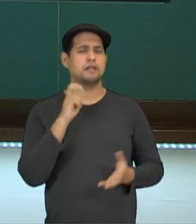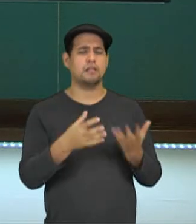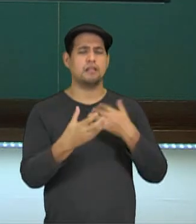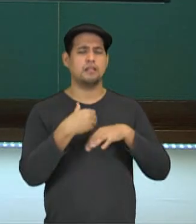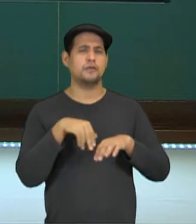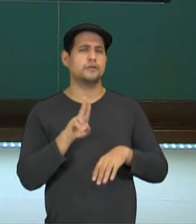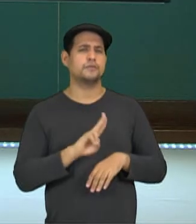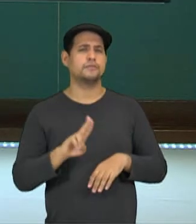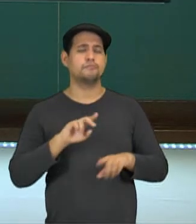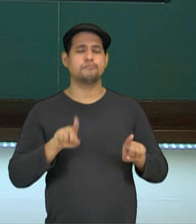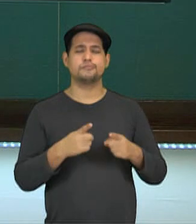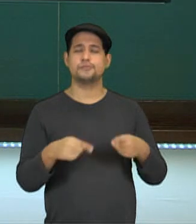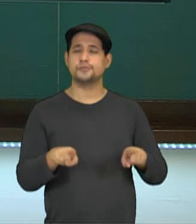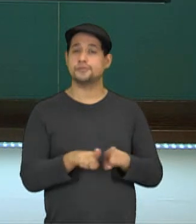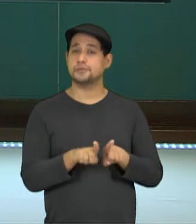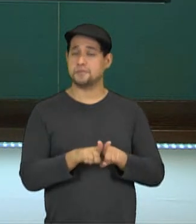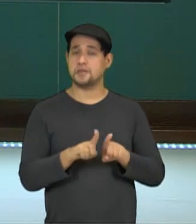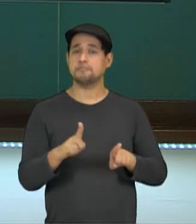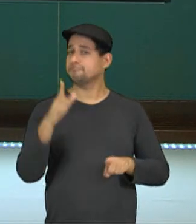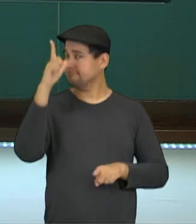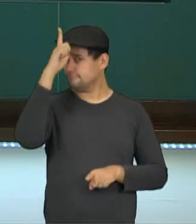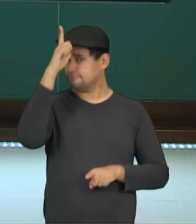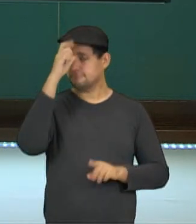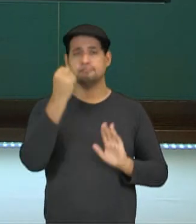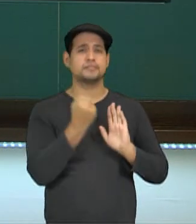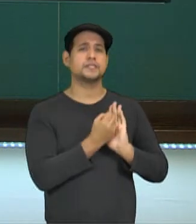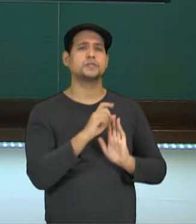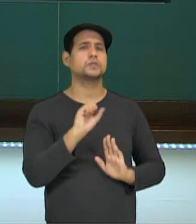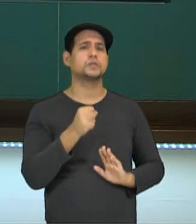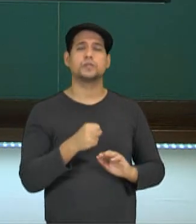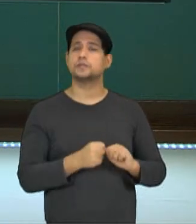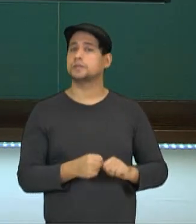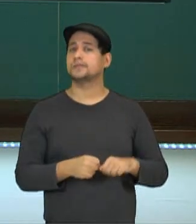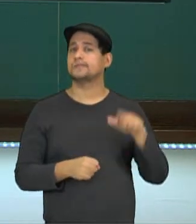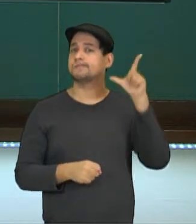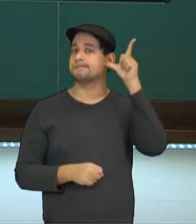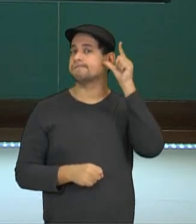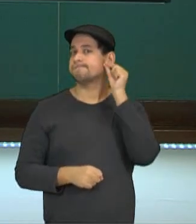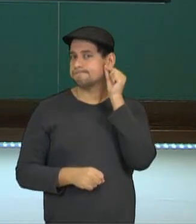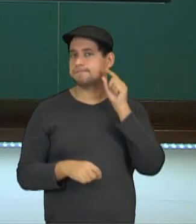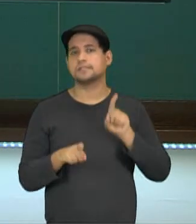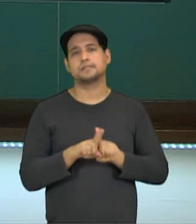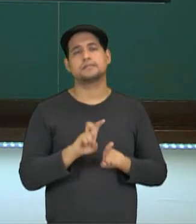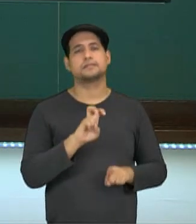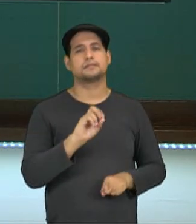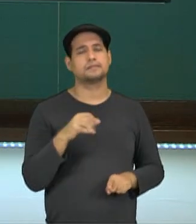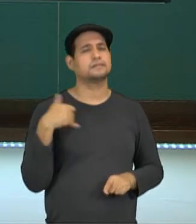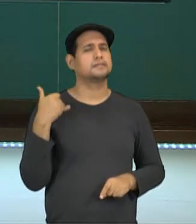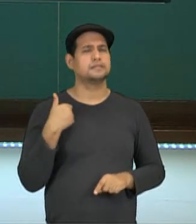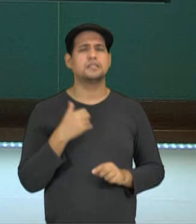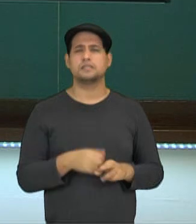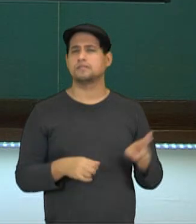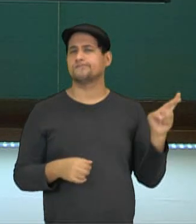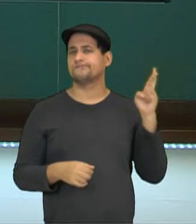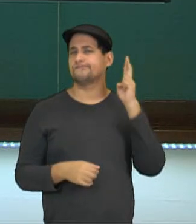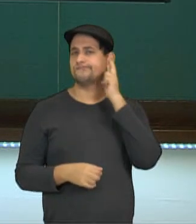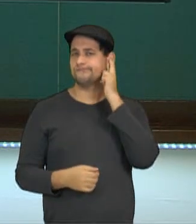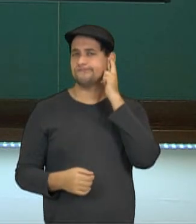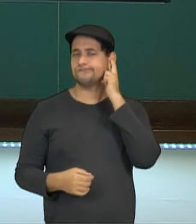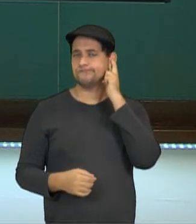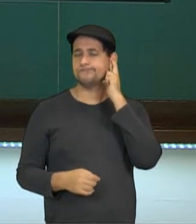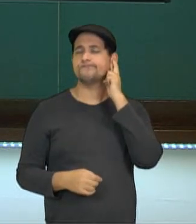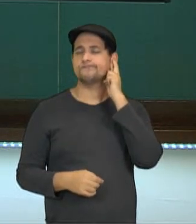Esse músico alemão do século ano 18, que ficou surdo, né? Até os 50 anos de idade, ele já estava completamente